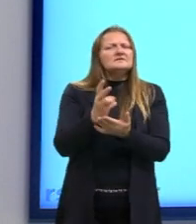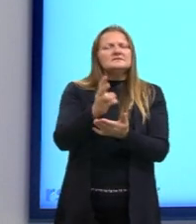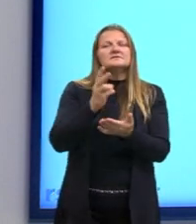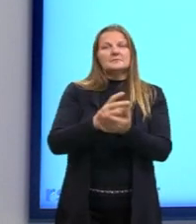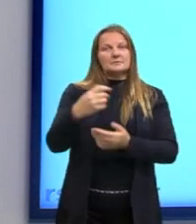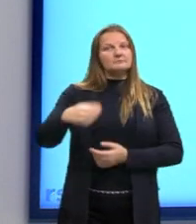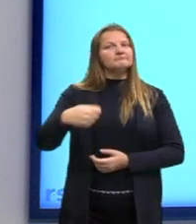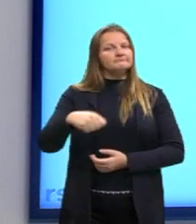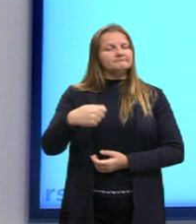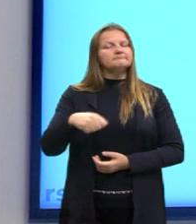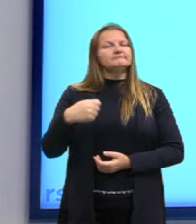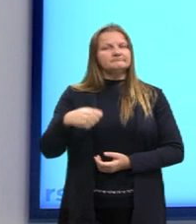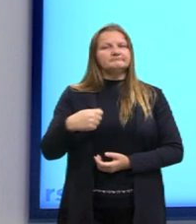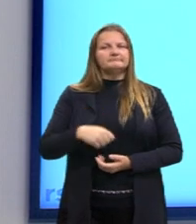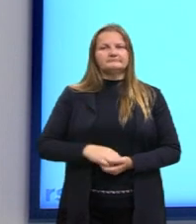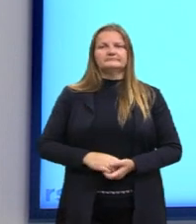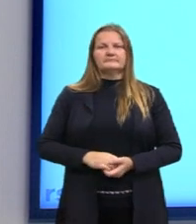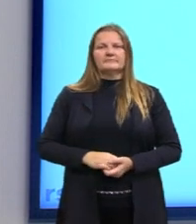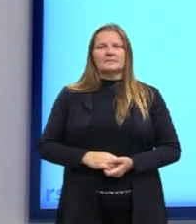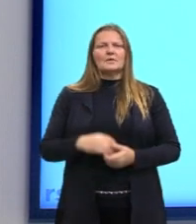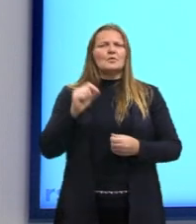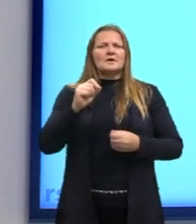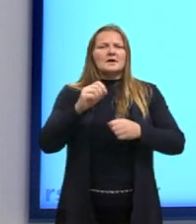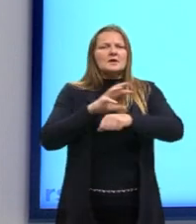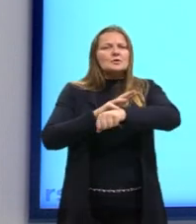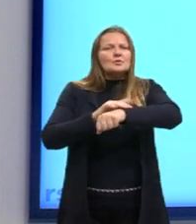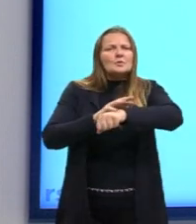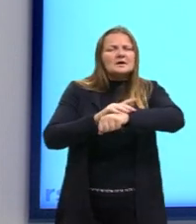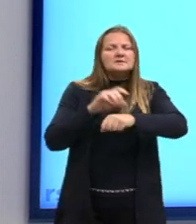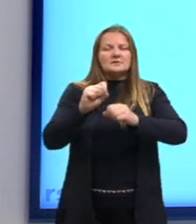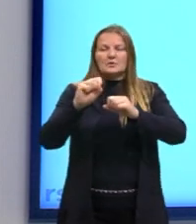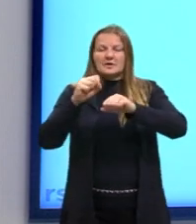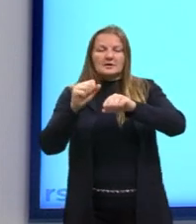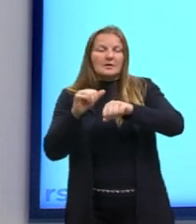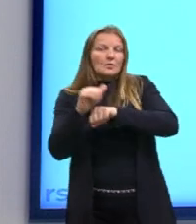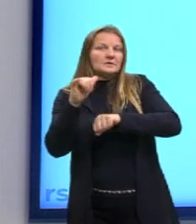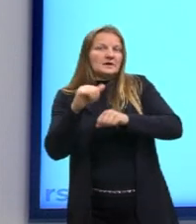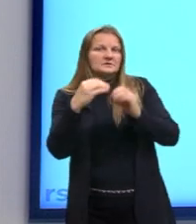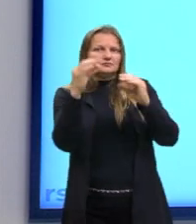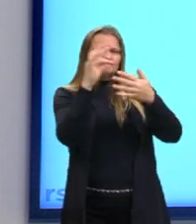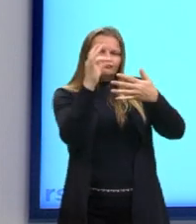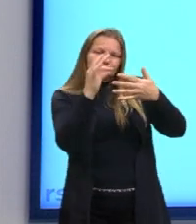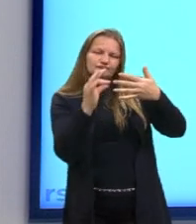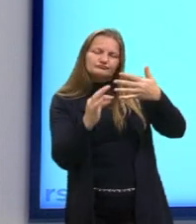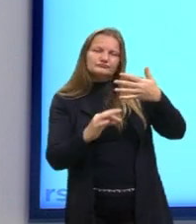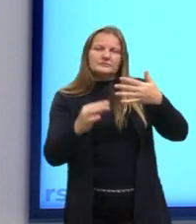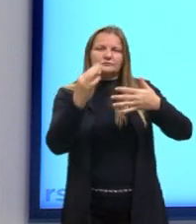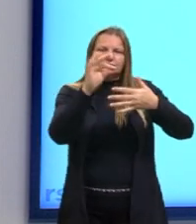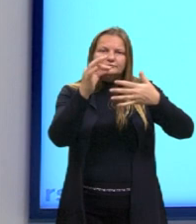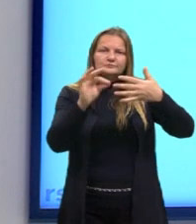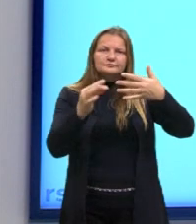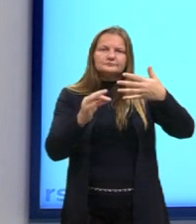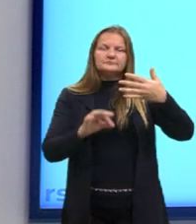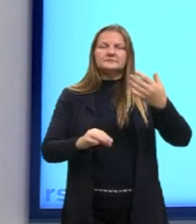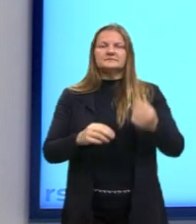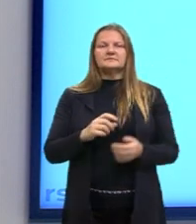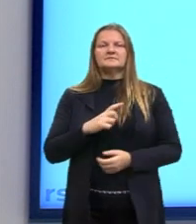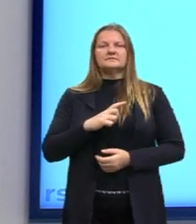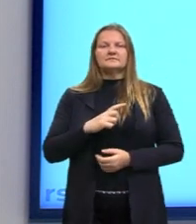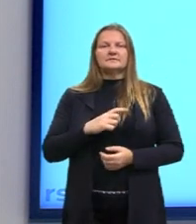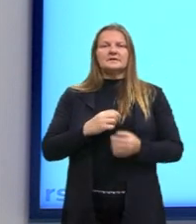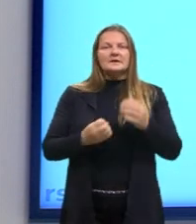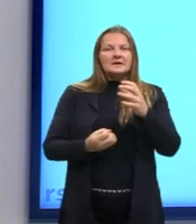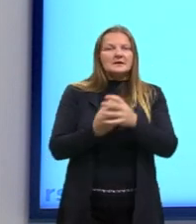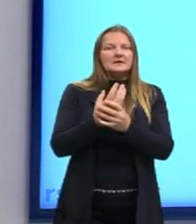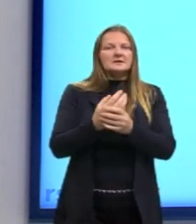e necessárias, né? O que que tal doença, o que que tal fenômeno da natureza apresenta de forma constante, né? Formula